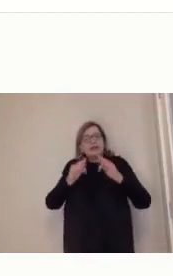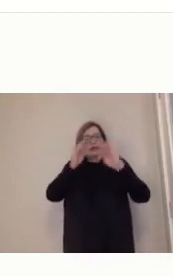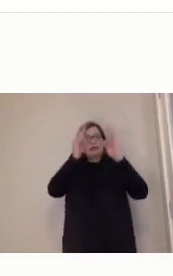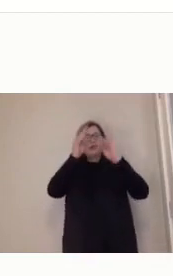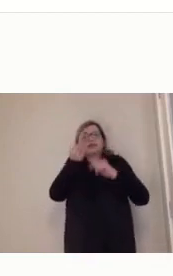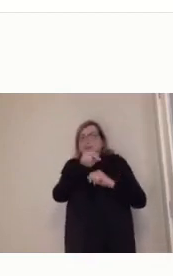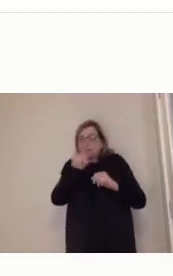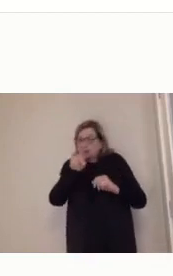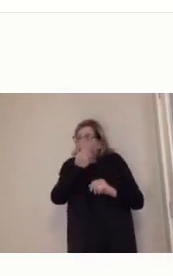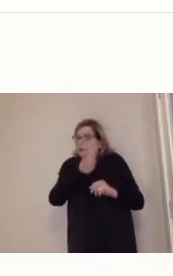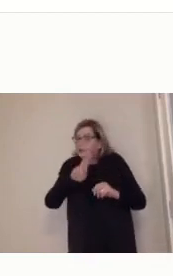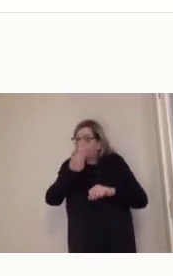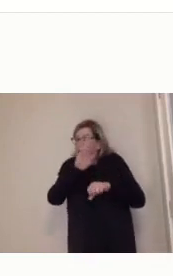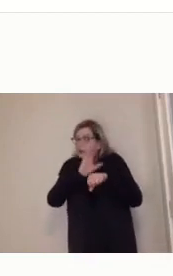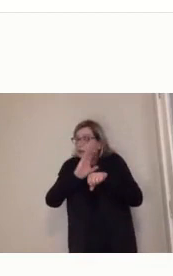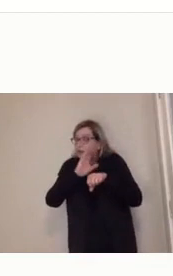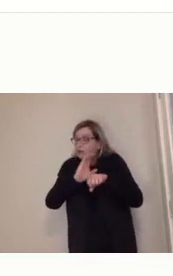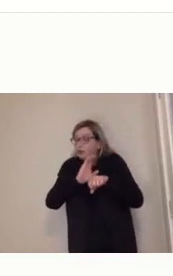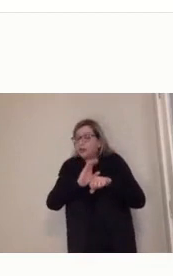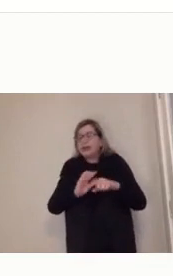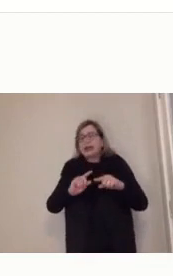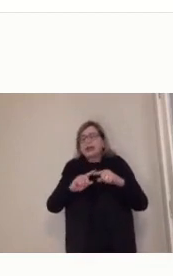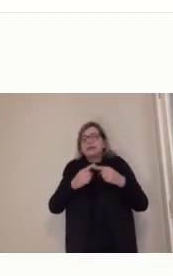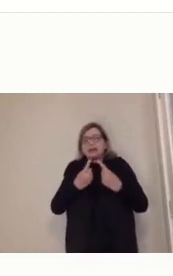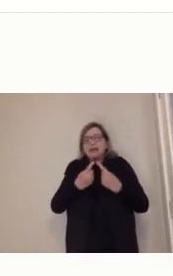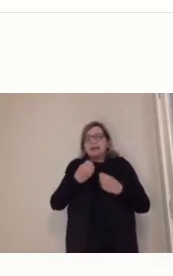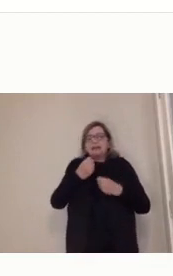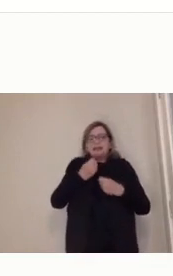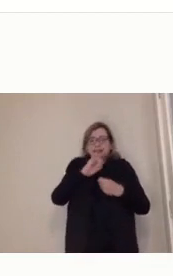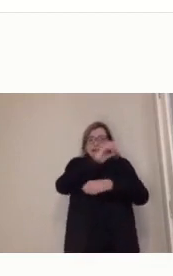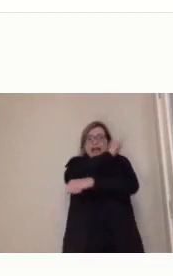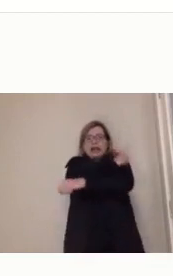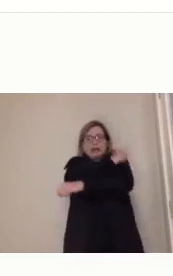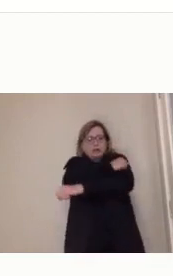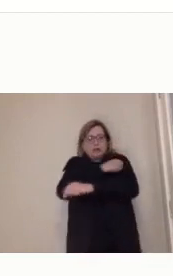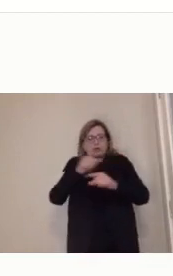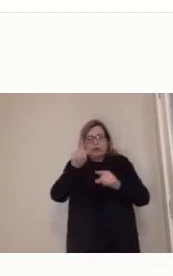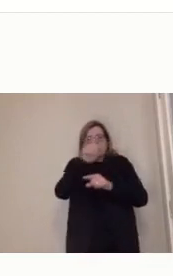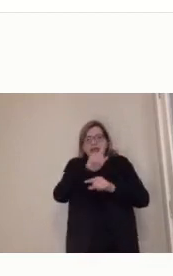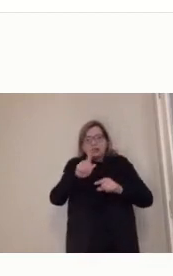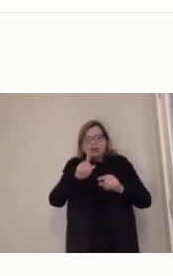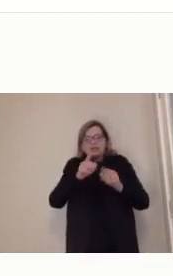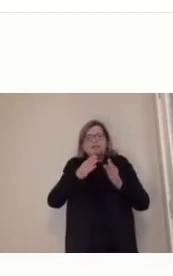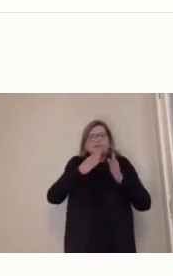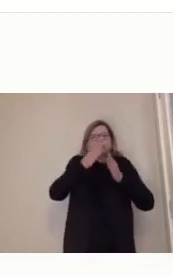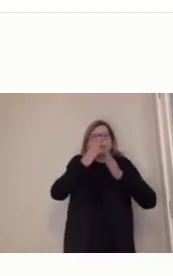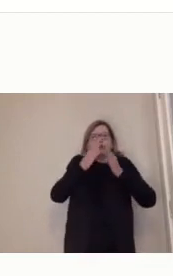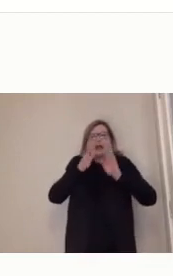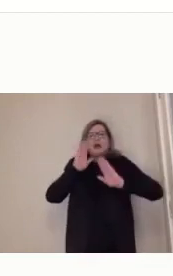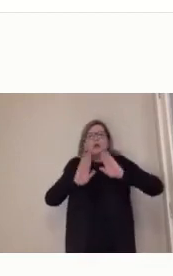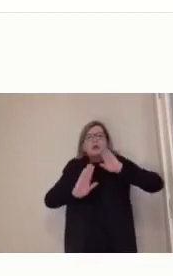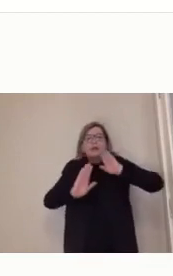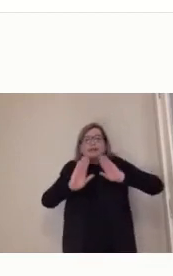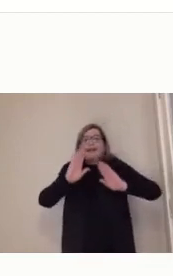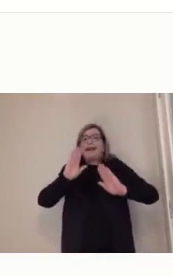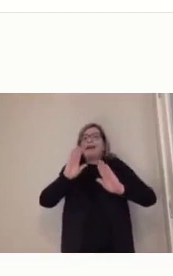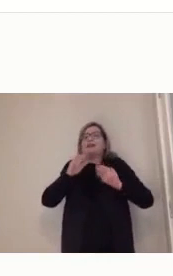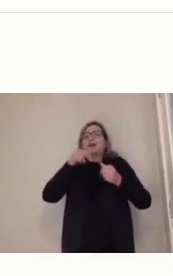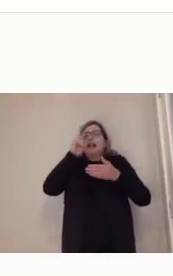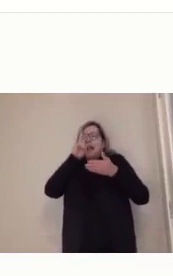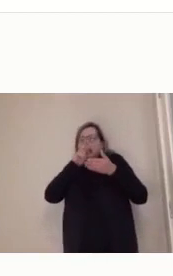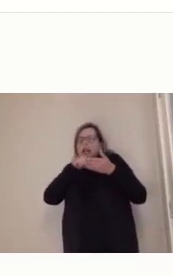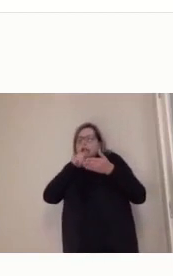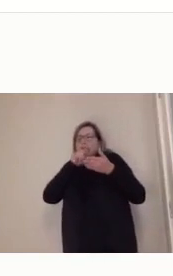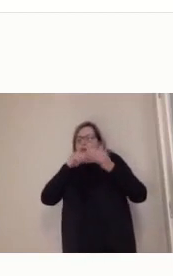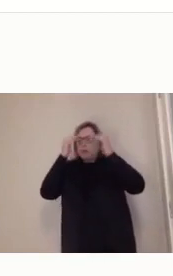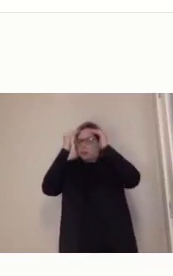com bastante cuidado, com bastante leitura, com bastante atenção, fazendo as suas reflexões, só olhei por aqui, corro